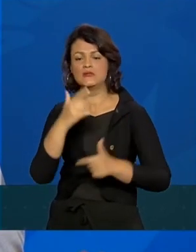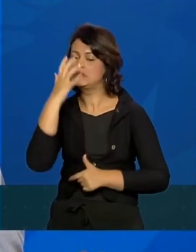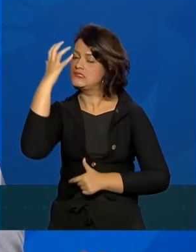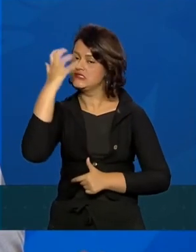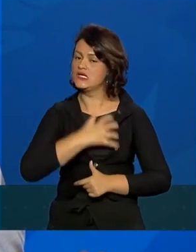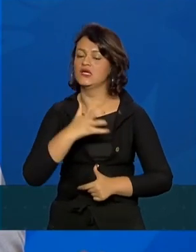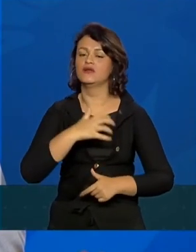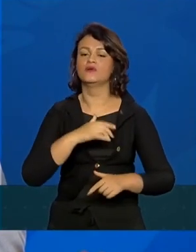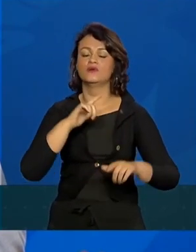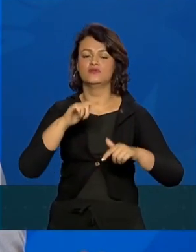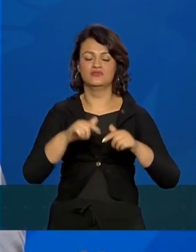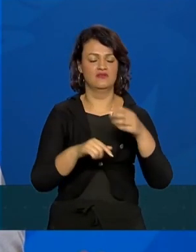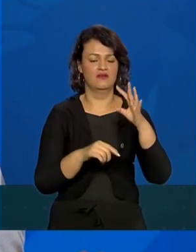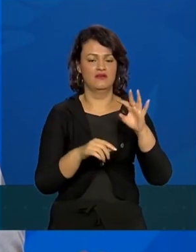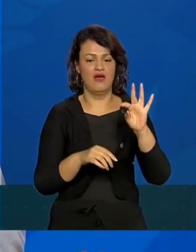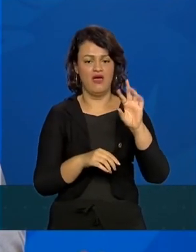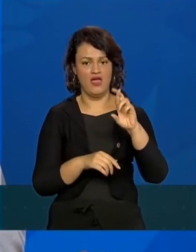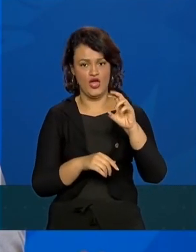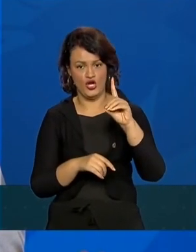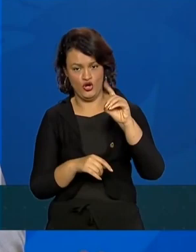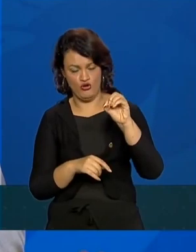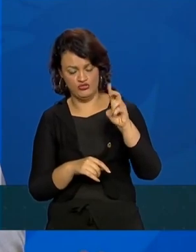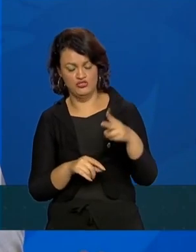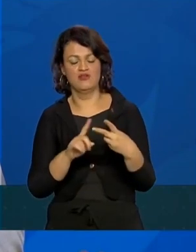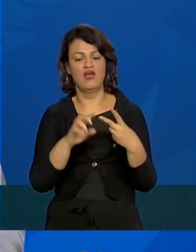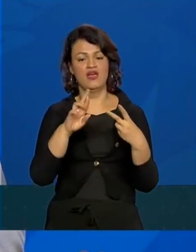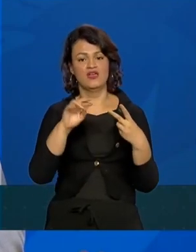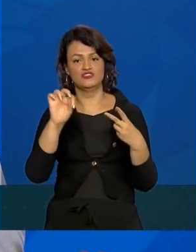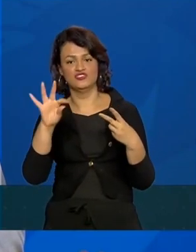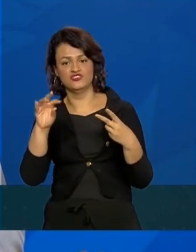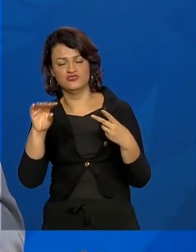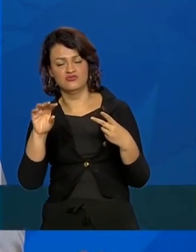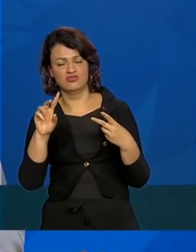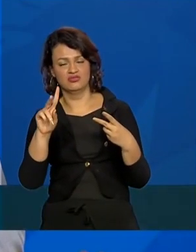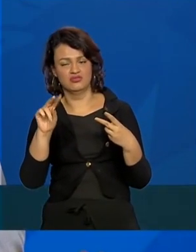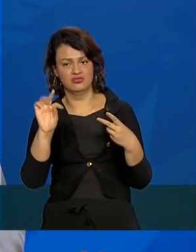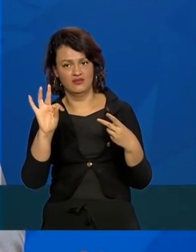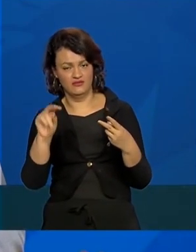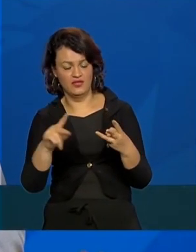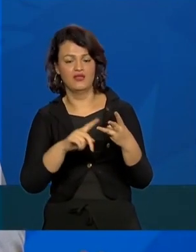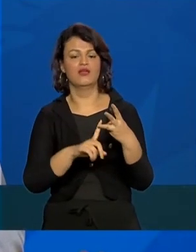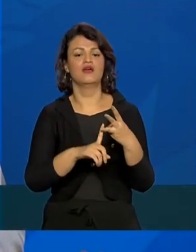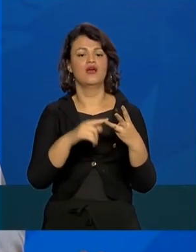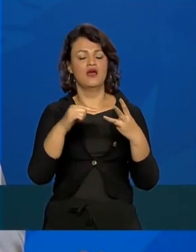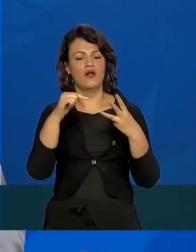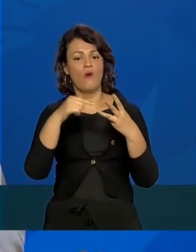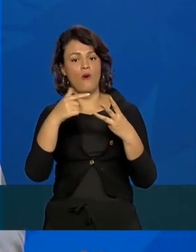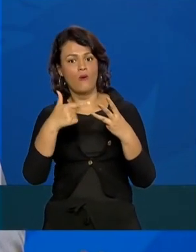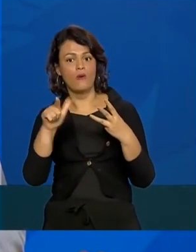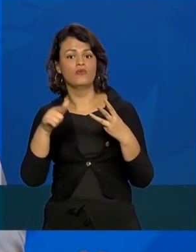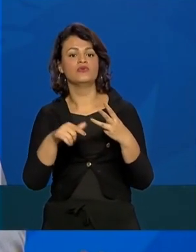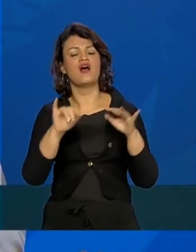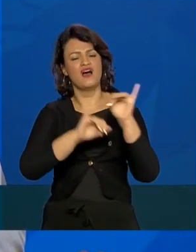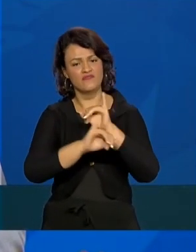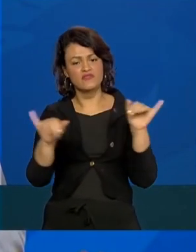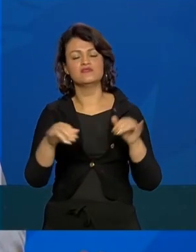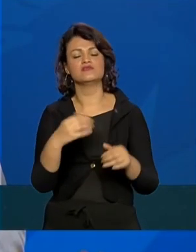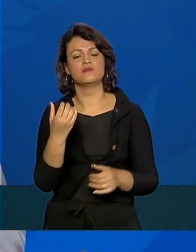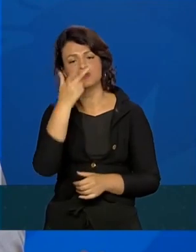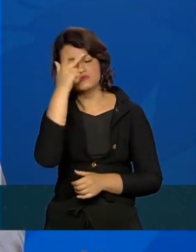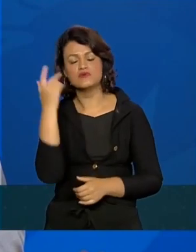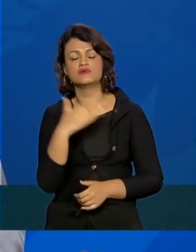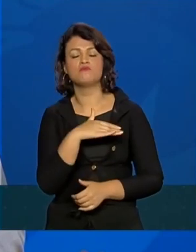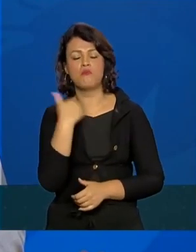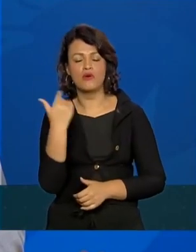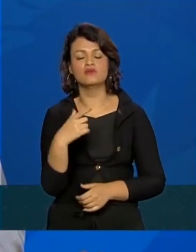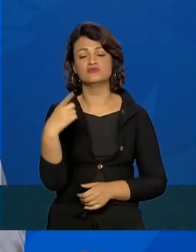sério da TV Record, TV Band e Rede TV que estão noticiando, sim, tragicamente, o número elevado